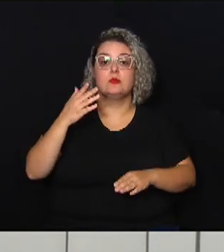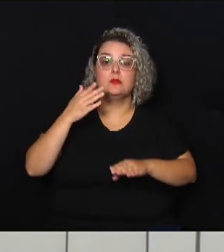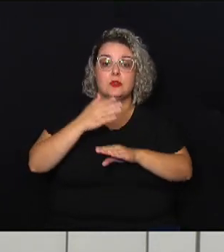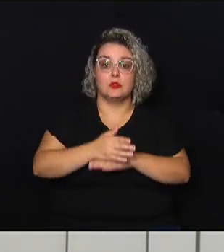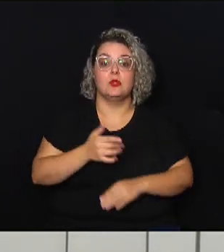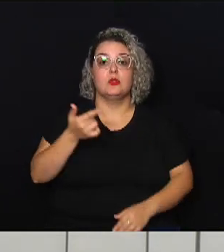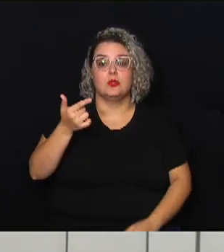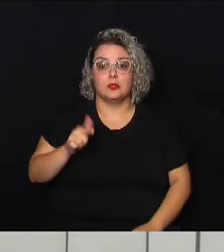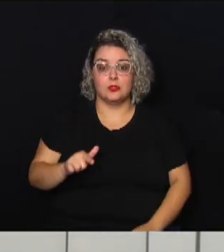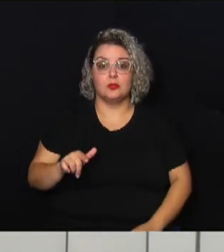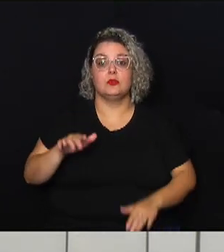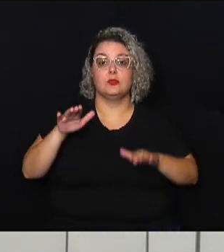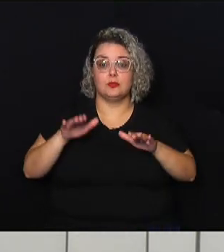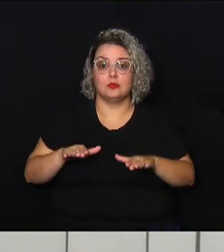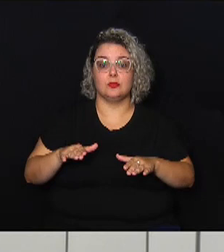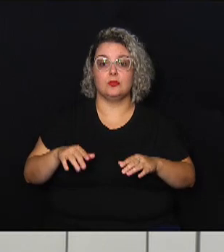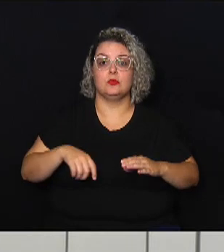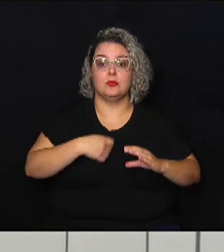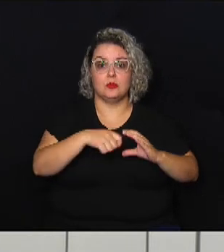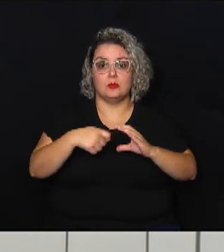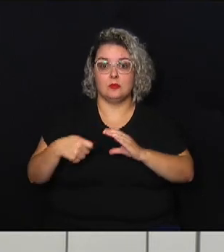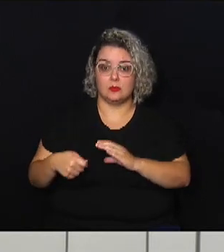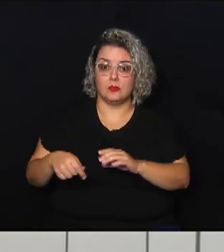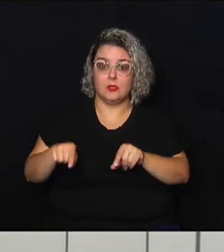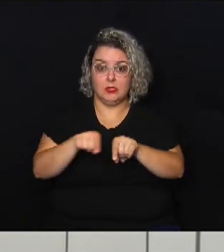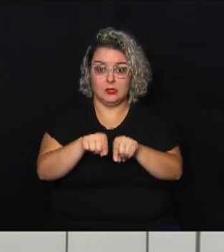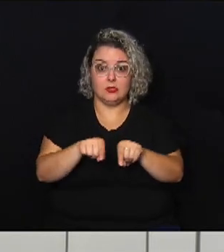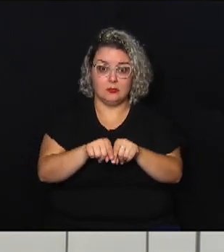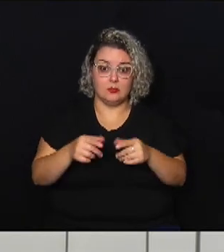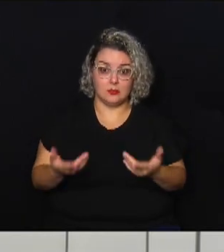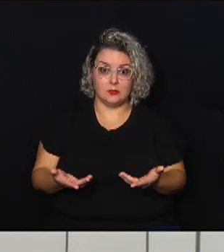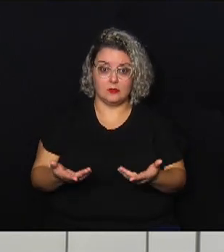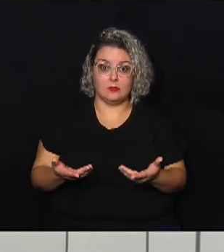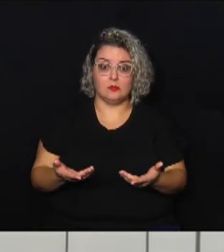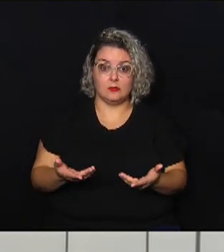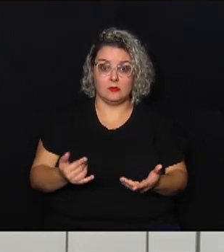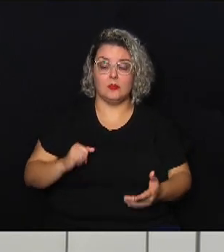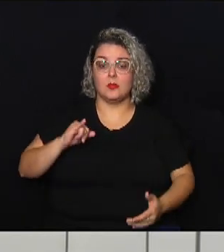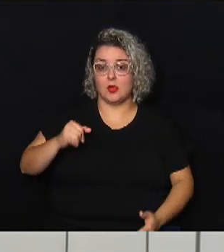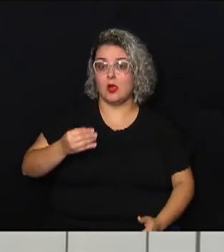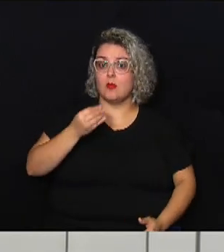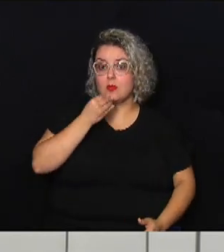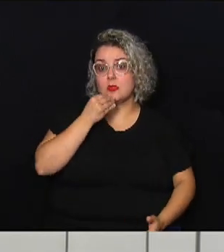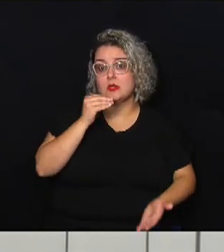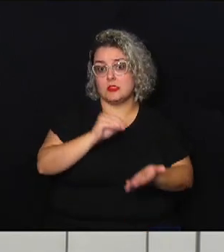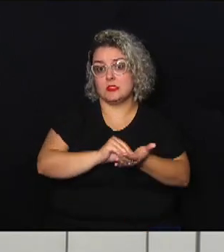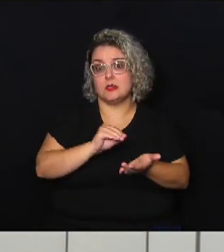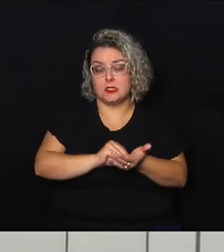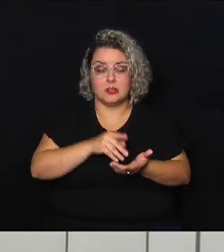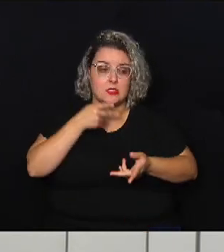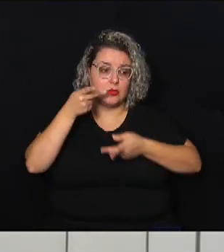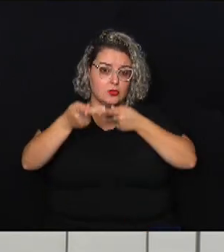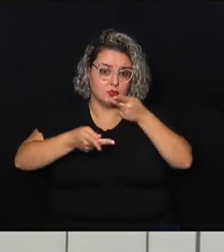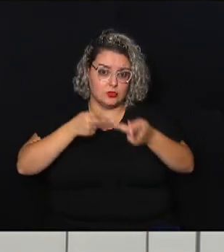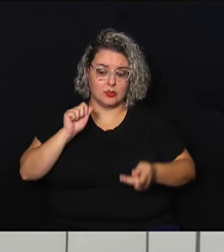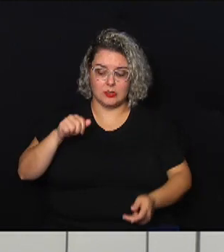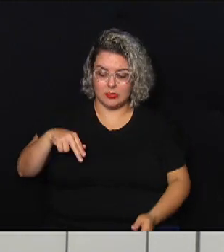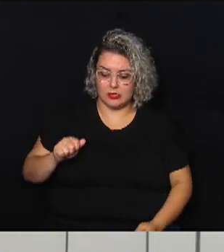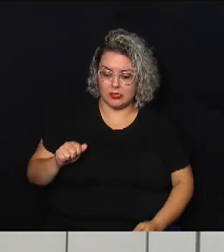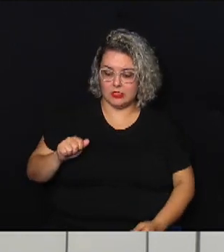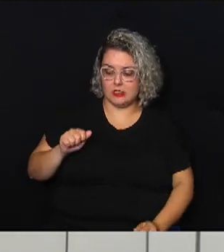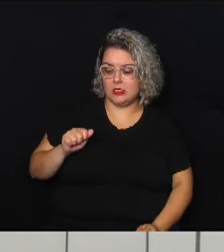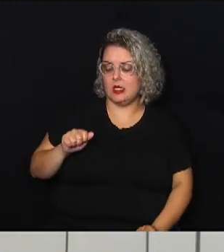gente continua aqui pelo estúdio inclusive justamente pegando o gancho nessa última fala da Ana Ávila